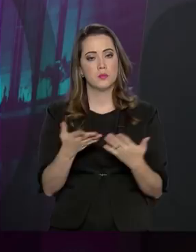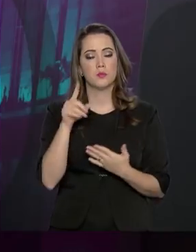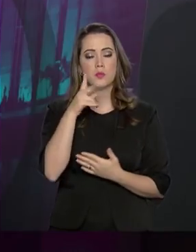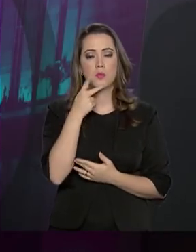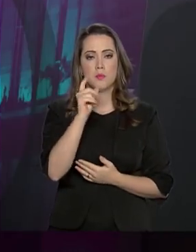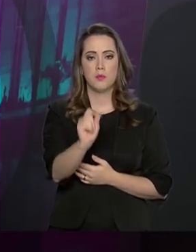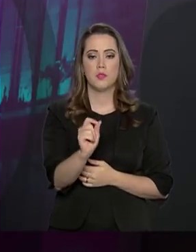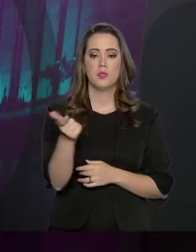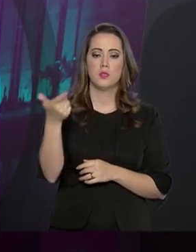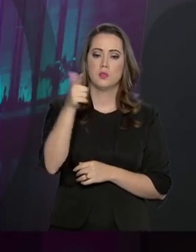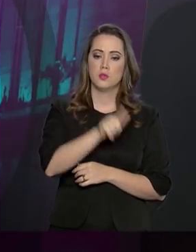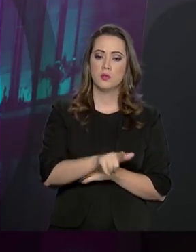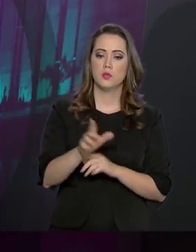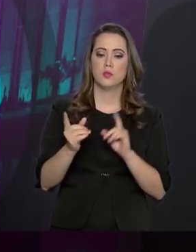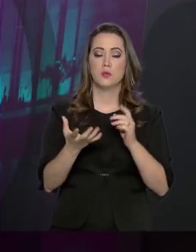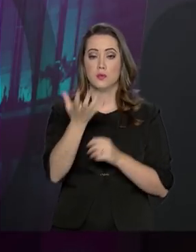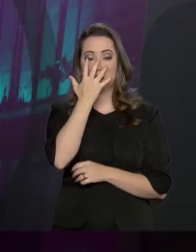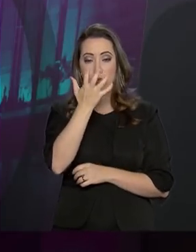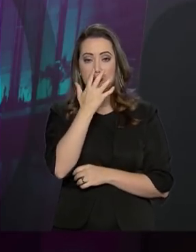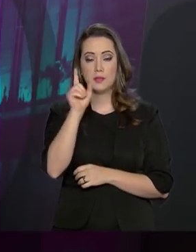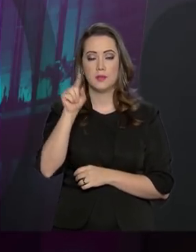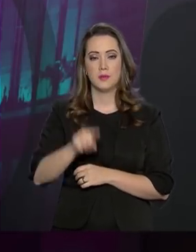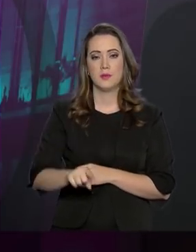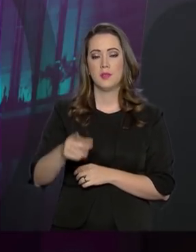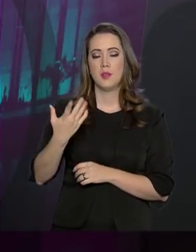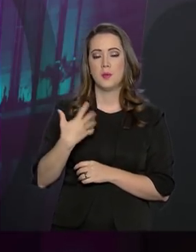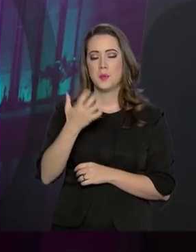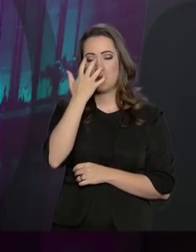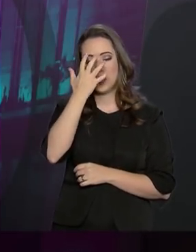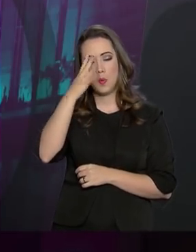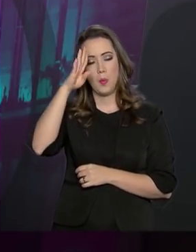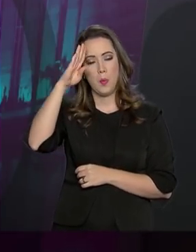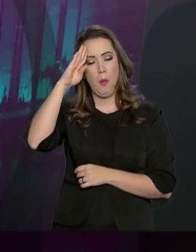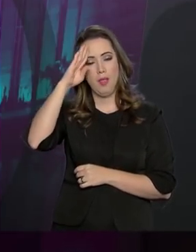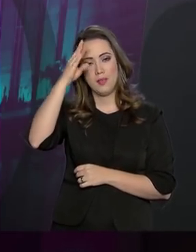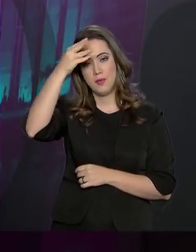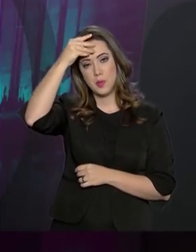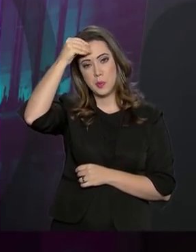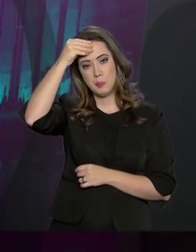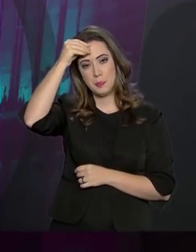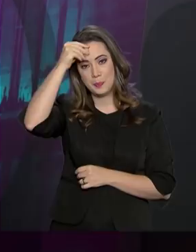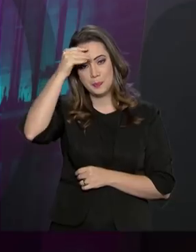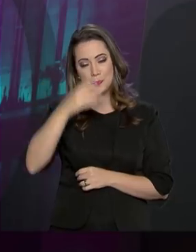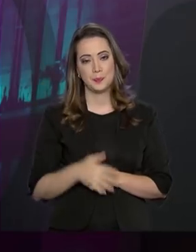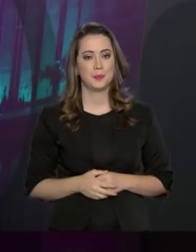respeito da volta do carnaval nesta quarta-feira de cinzas. Boa tarde, Luciana.